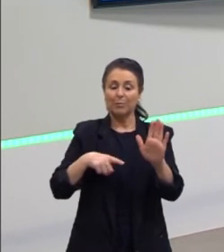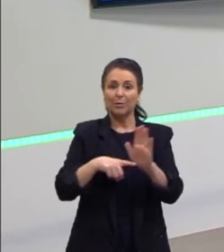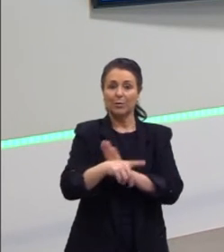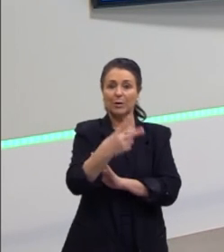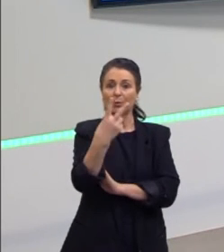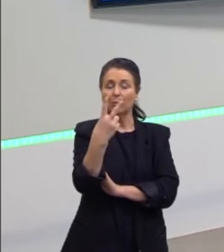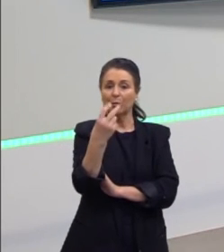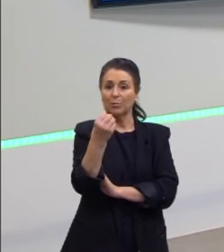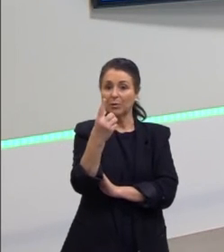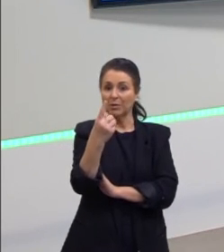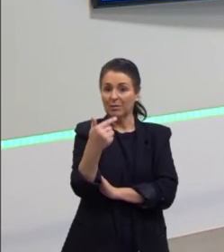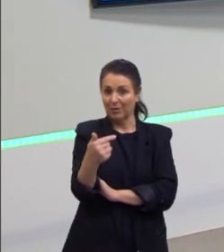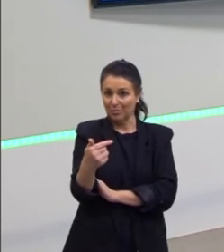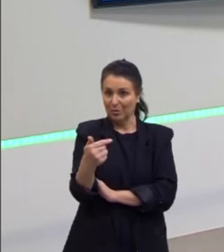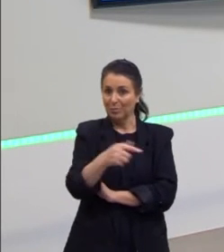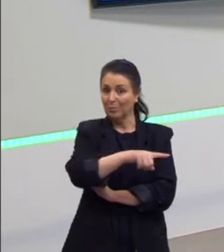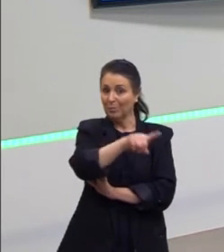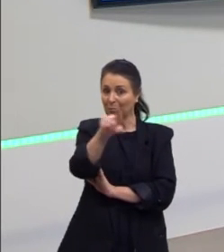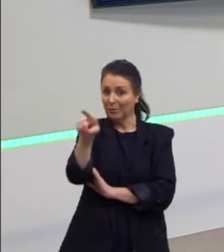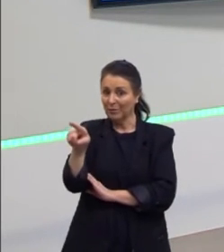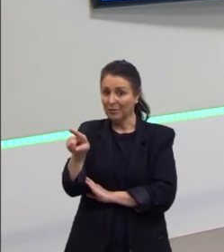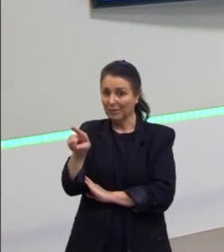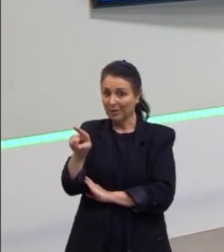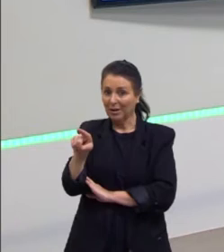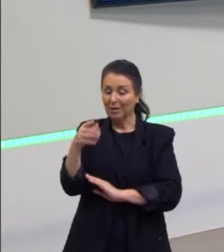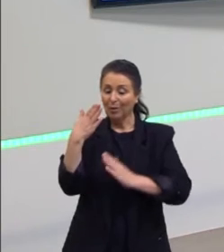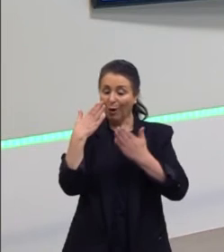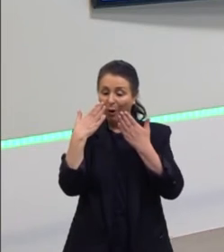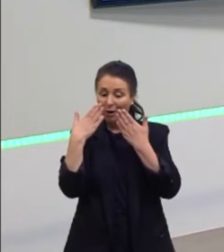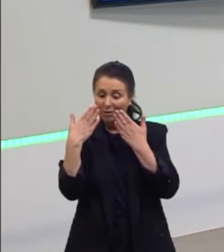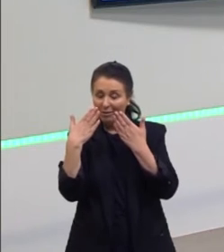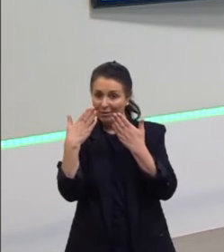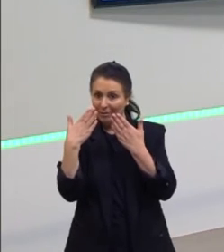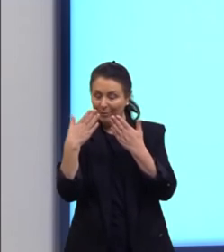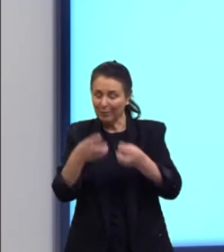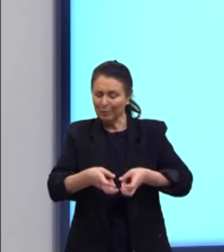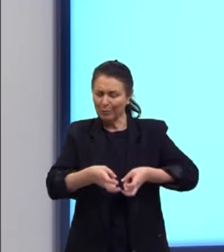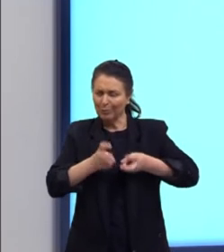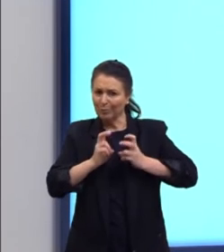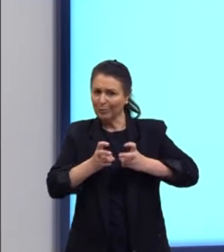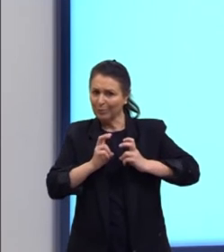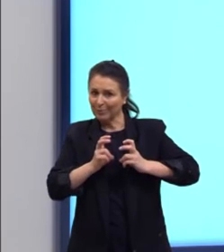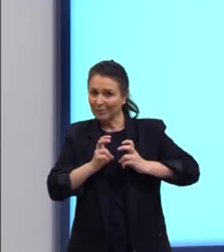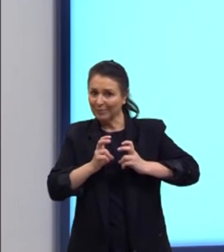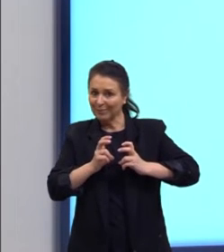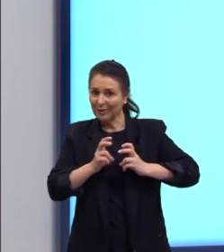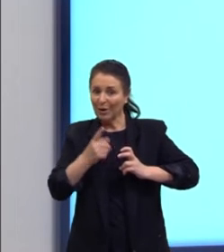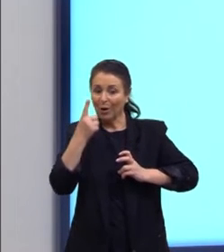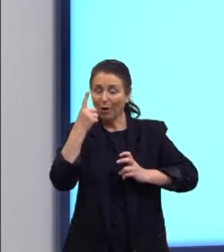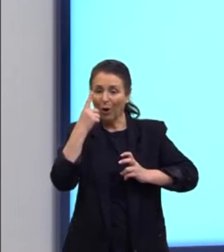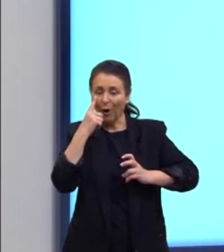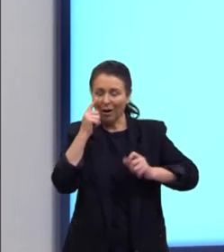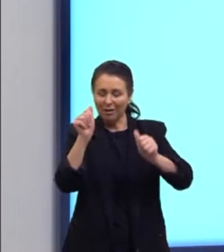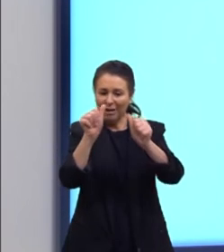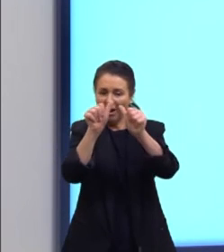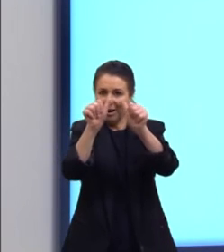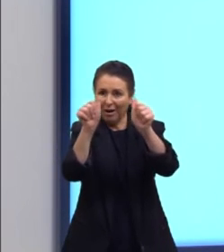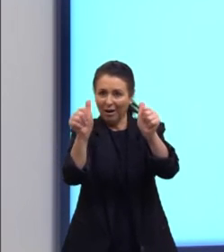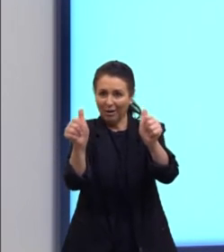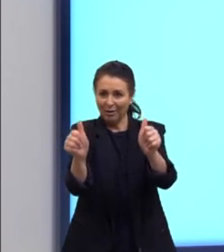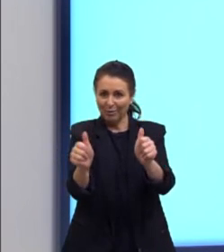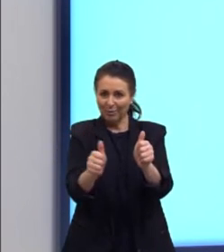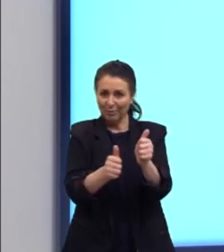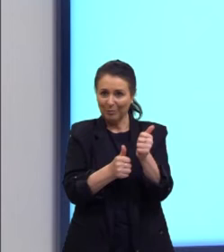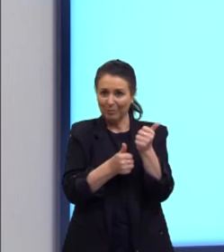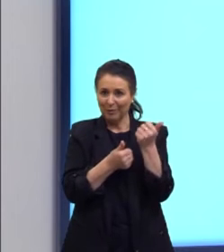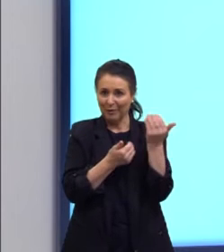para que a gente possa analisar. Como pode perceber pela imagem, como você pode